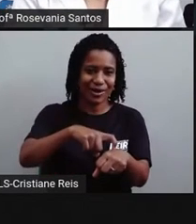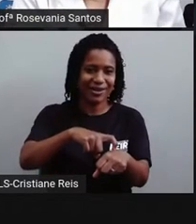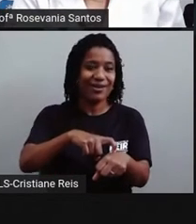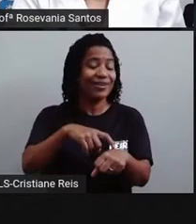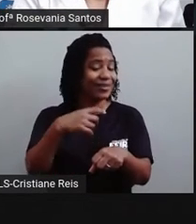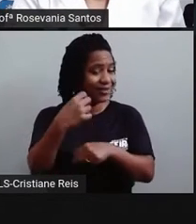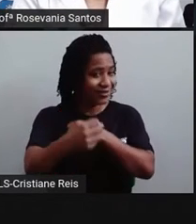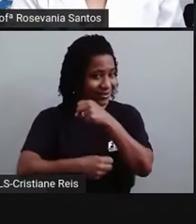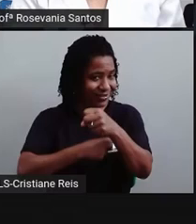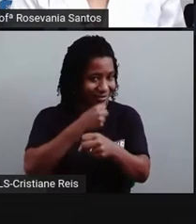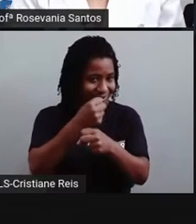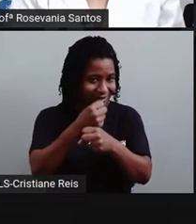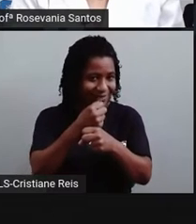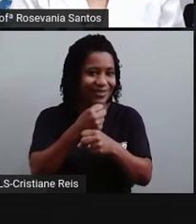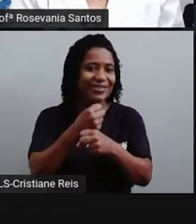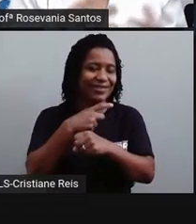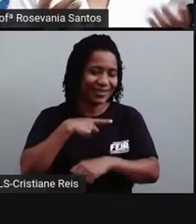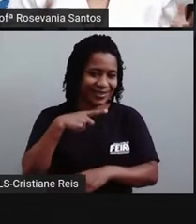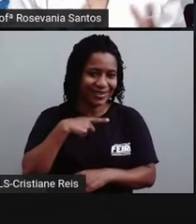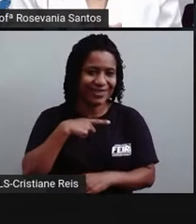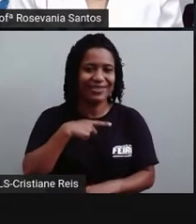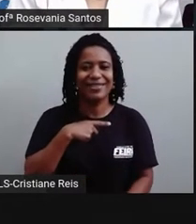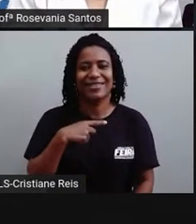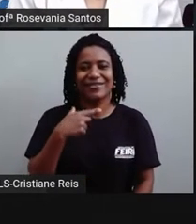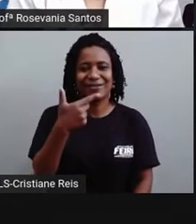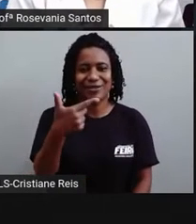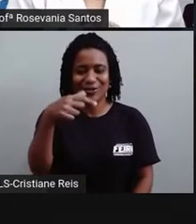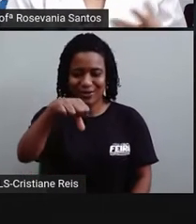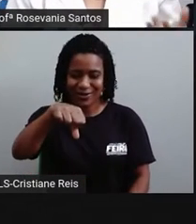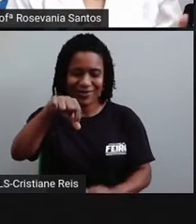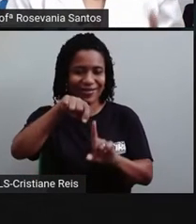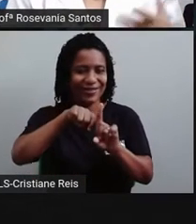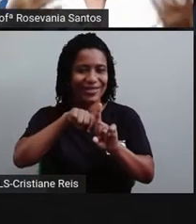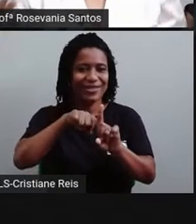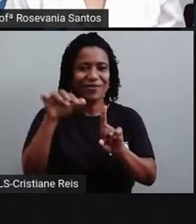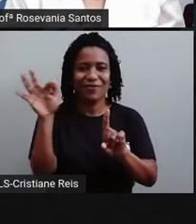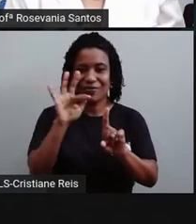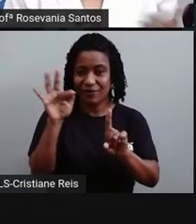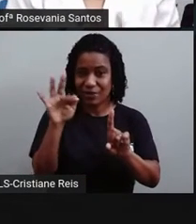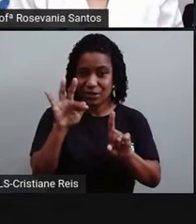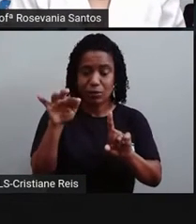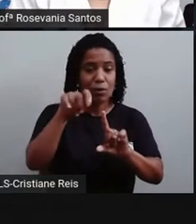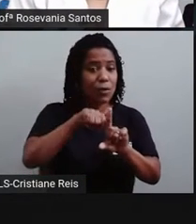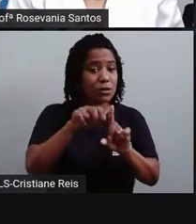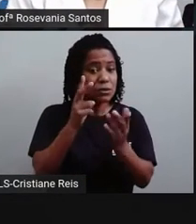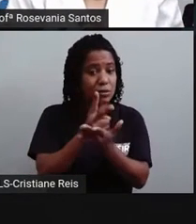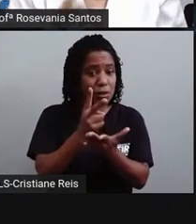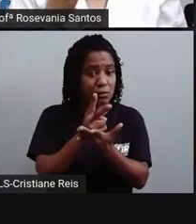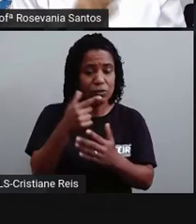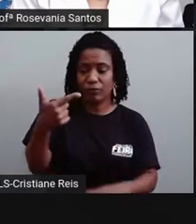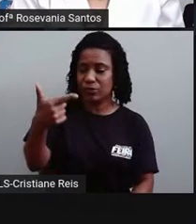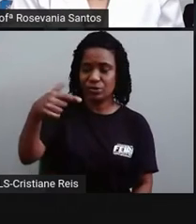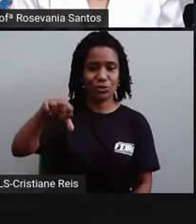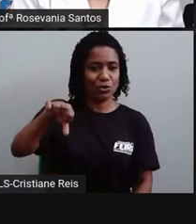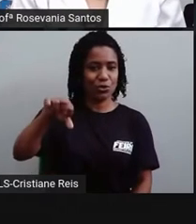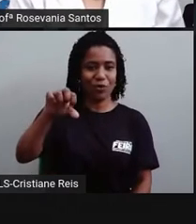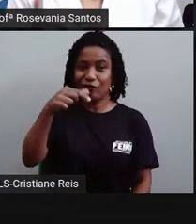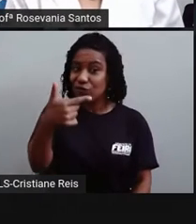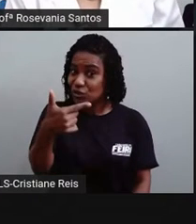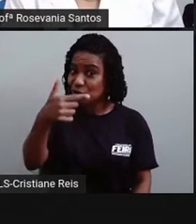dia 29 de fevereiro. Quem sabe que fevereiro só vai até o dia 28, exceto no ano bissexto, que são